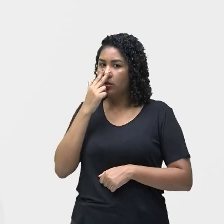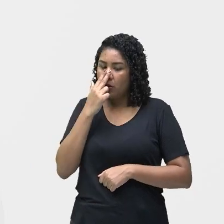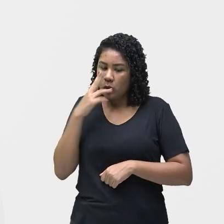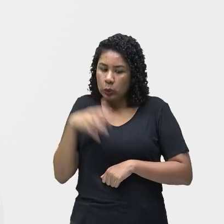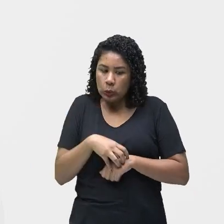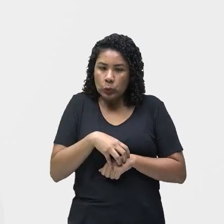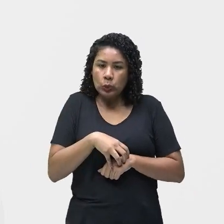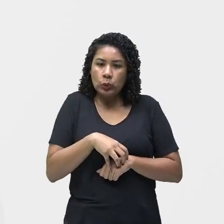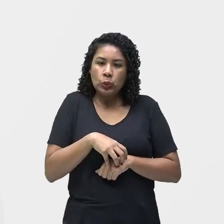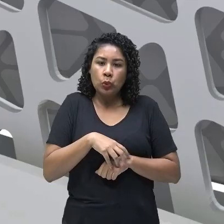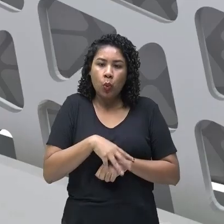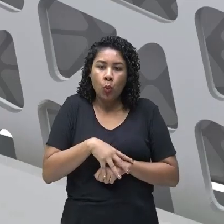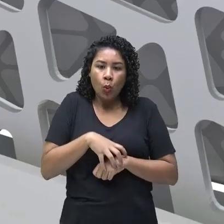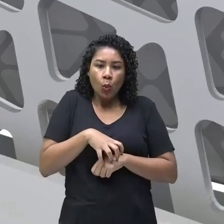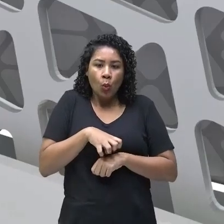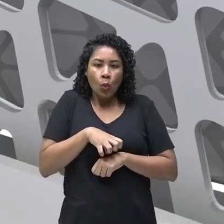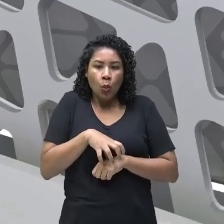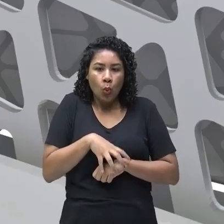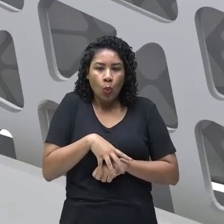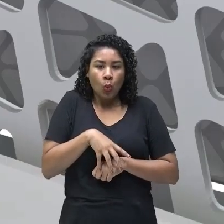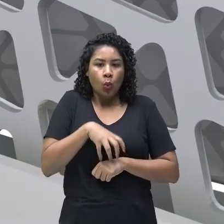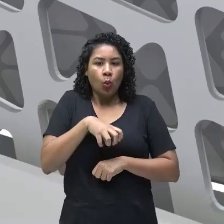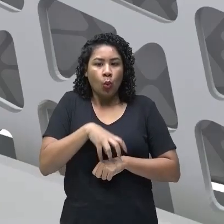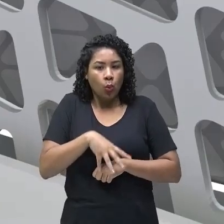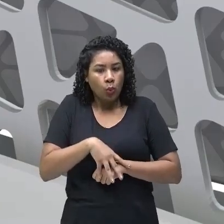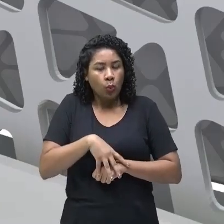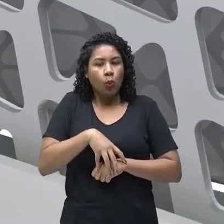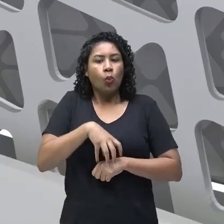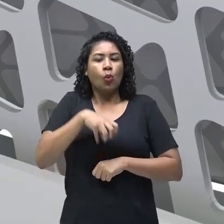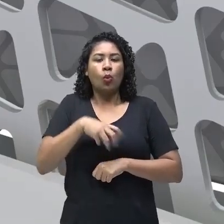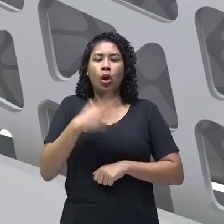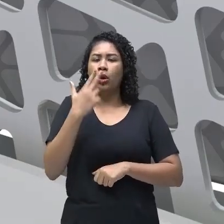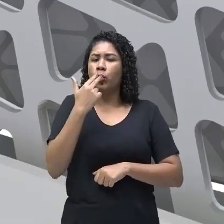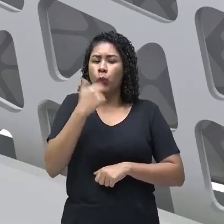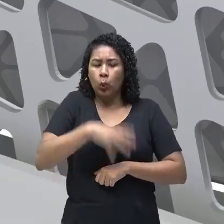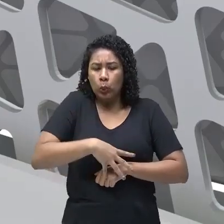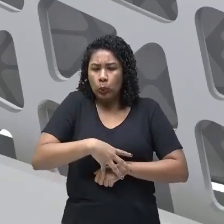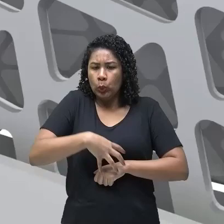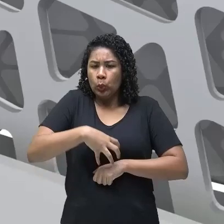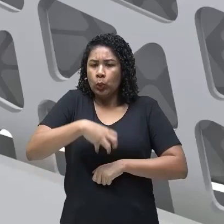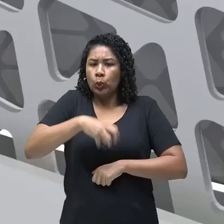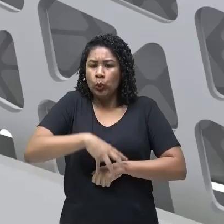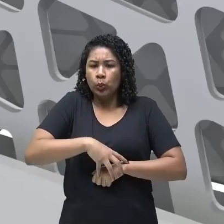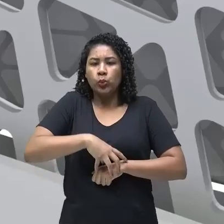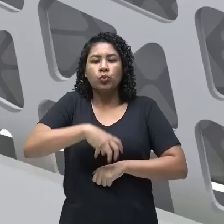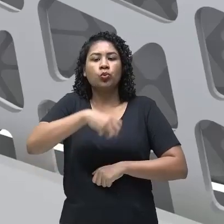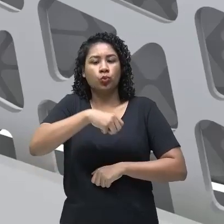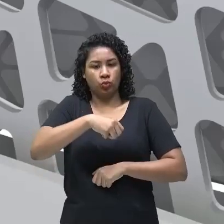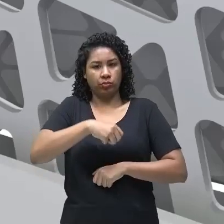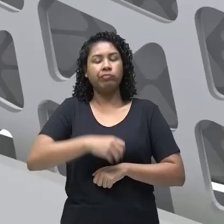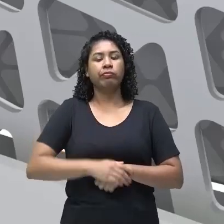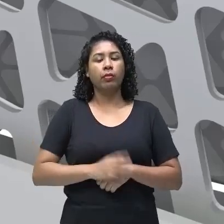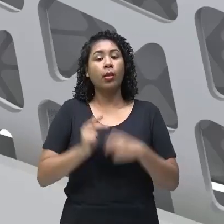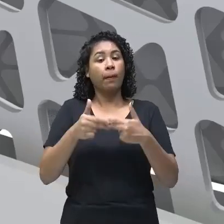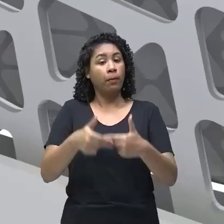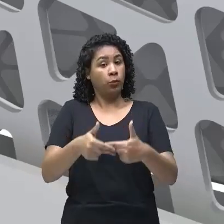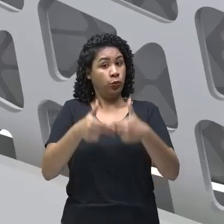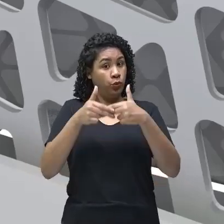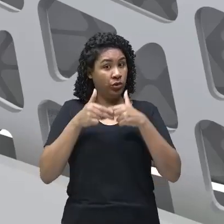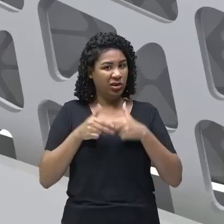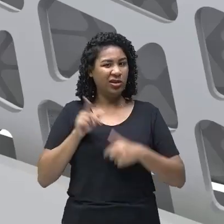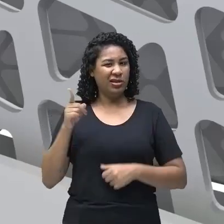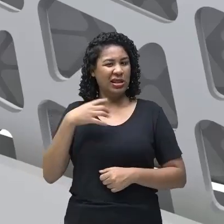corpo ele se alimenta de nutrientes desse indivíduo e vai parasitando o indivíduo que ele está. Então, esses sintomas